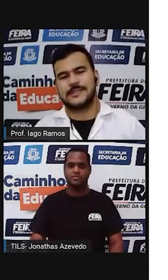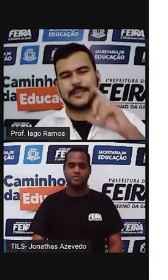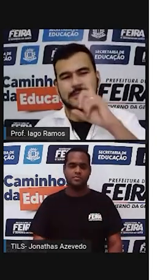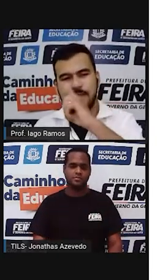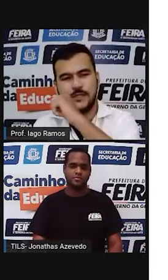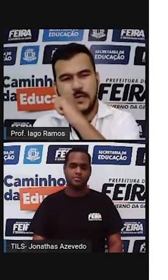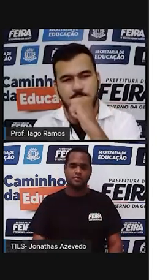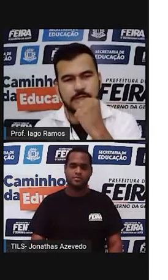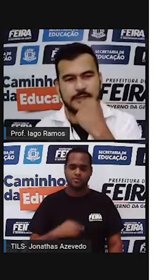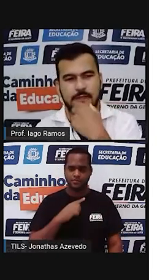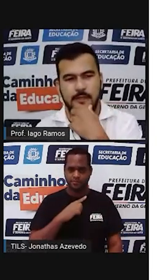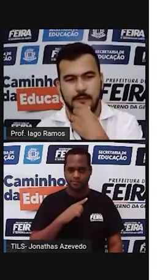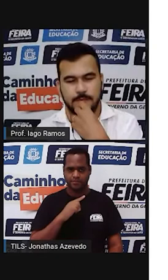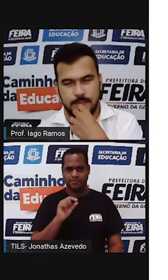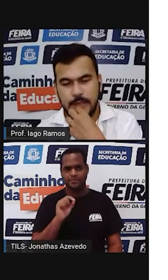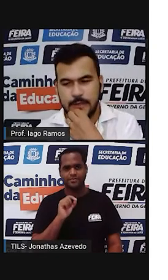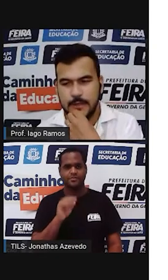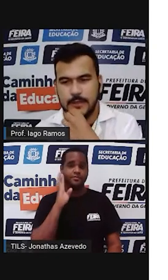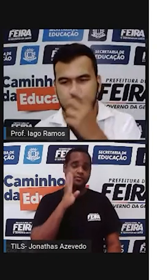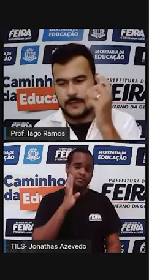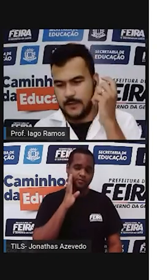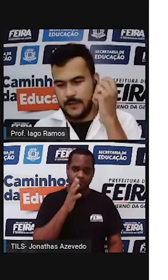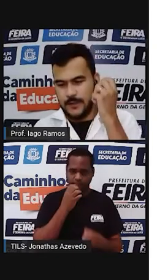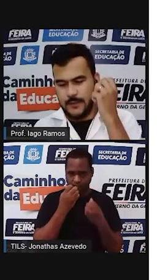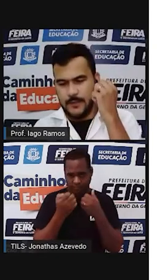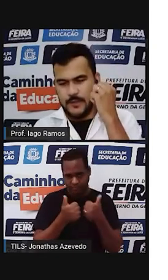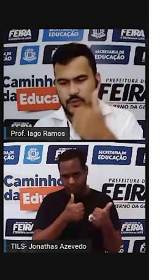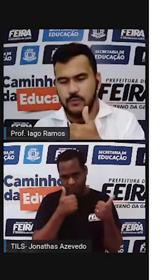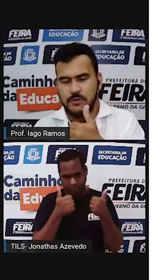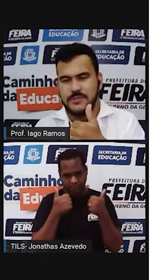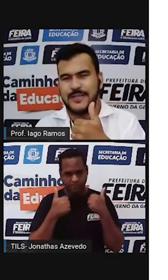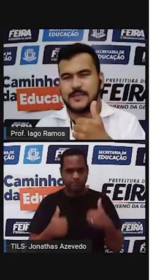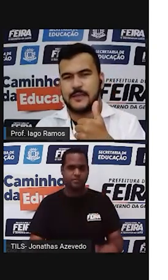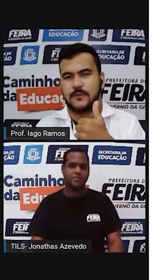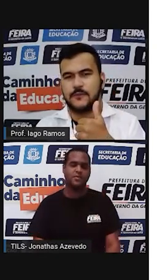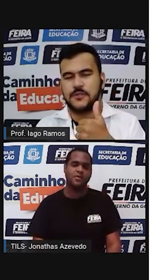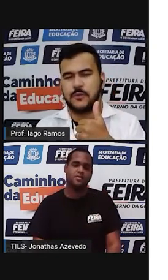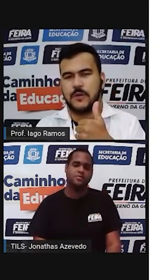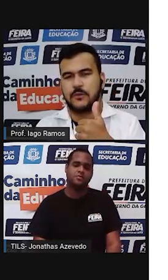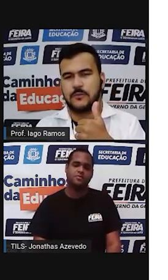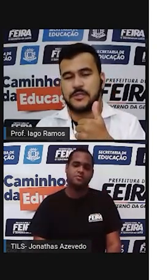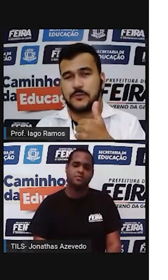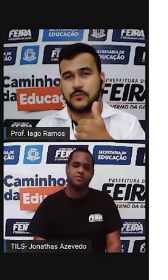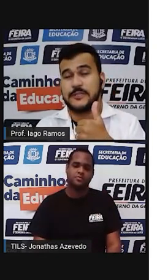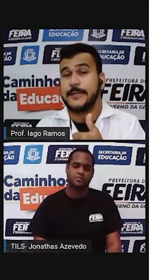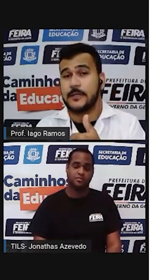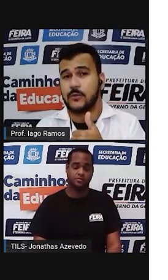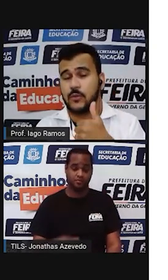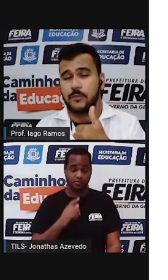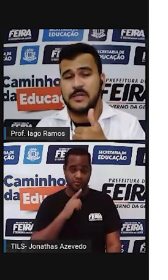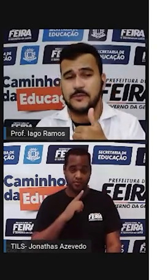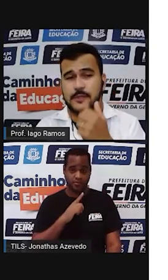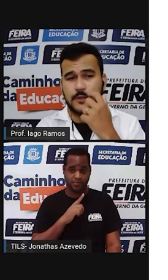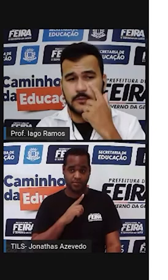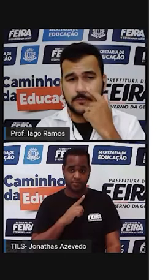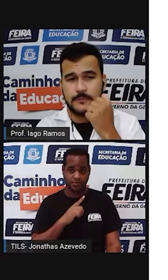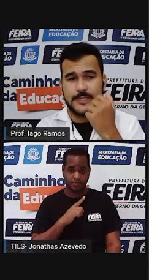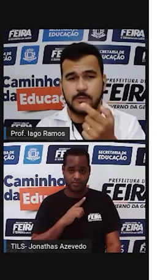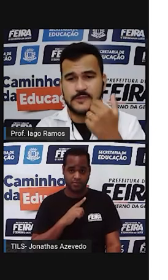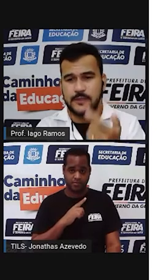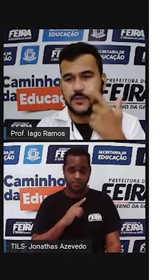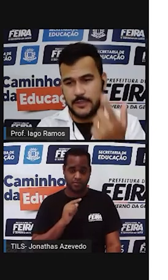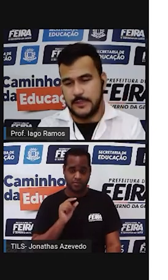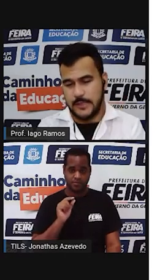que coisa interessante está acontecendo aqui, né? Somei os três ângulos de um triângulo obtusângulo,